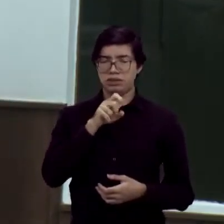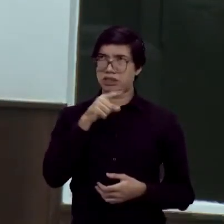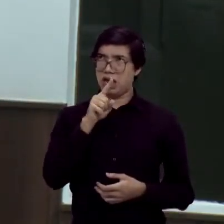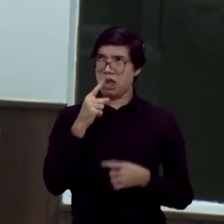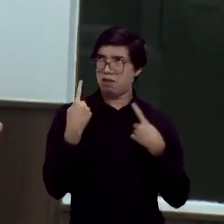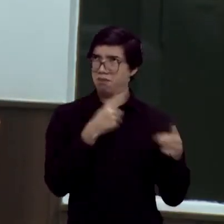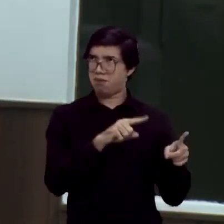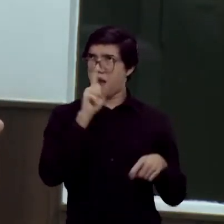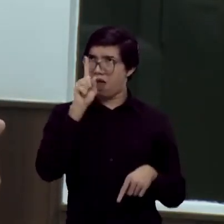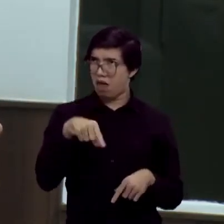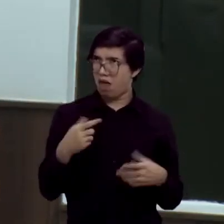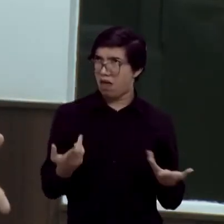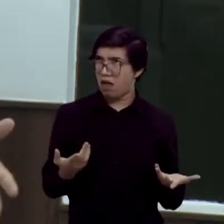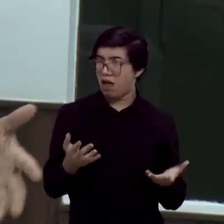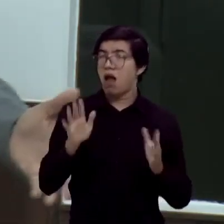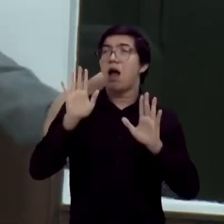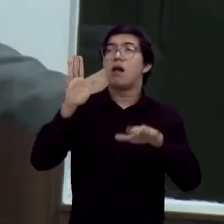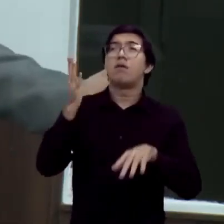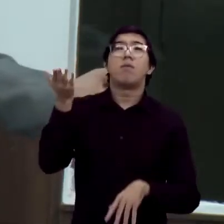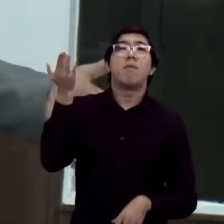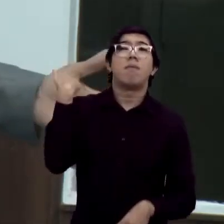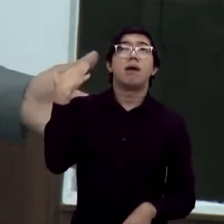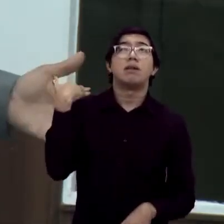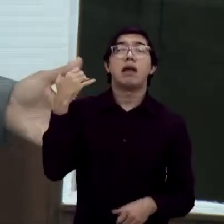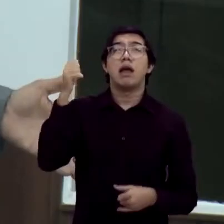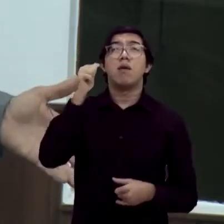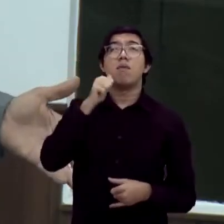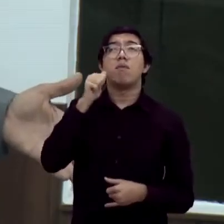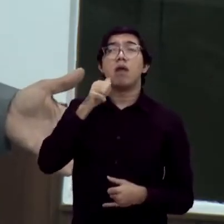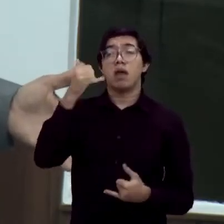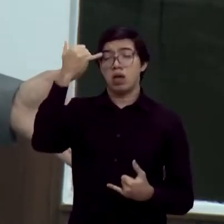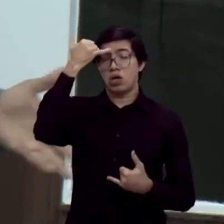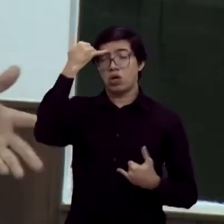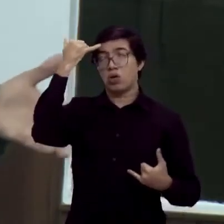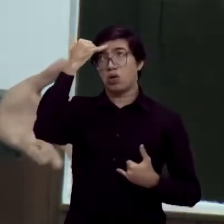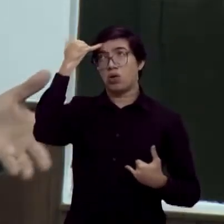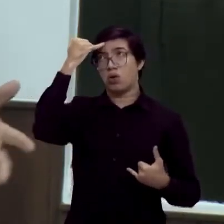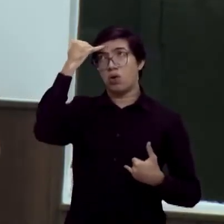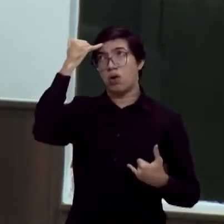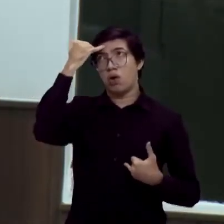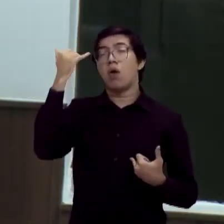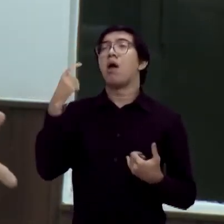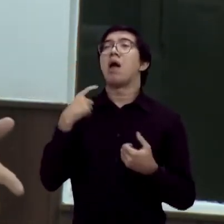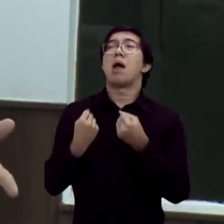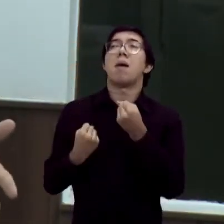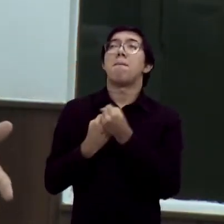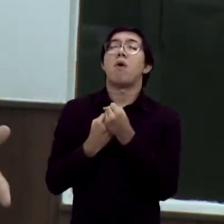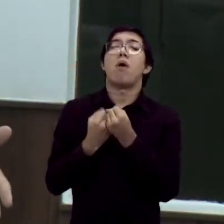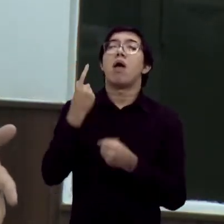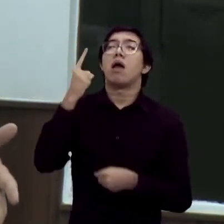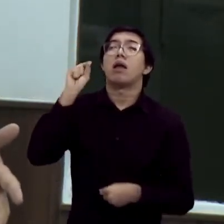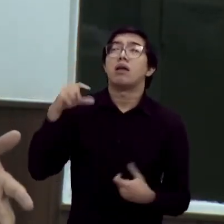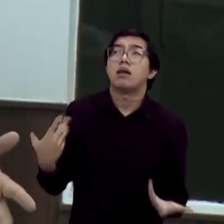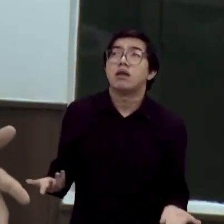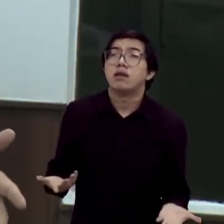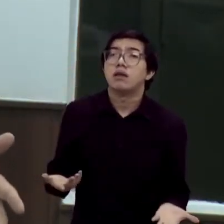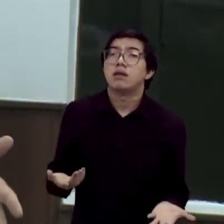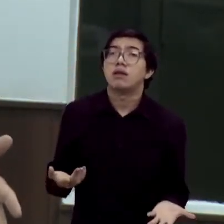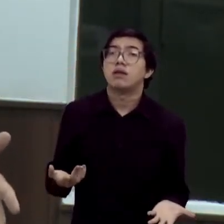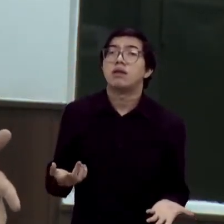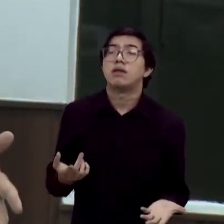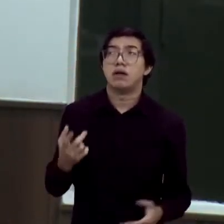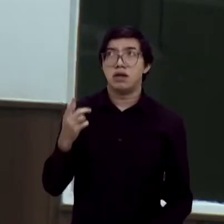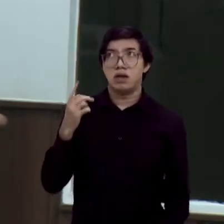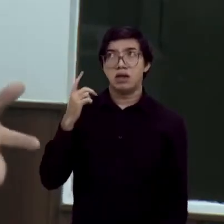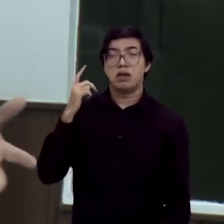governadora Isolda Sela? Isolda Sela é seguidora de quem? Segue quem? Cid Gomes. Não é Ferreira